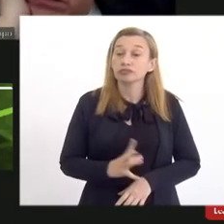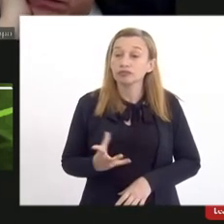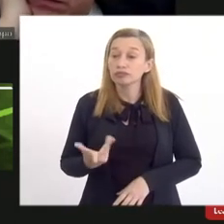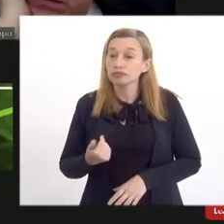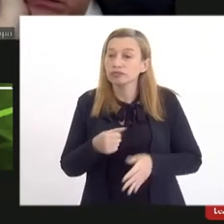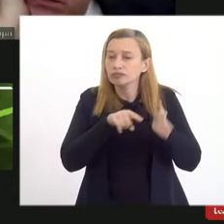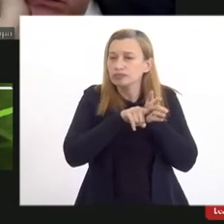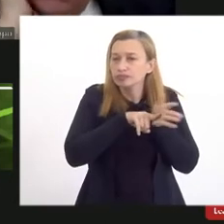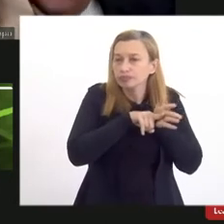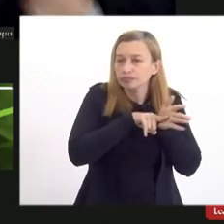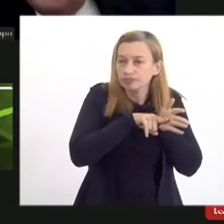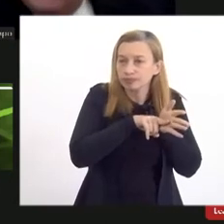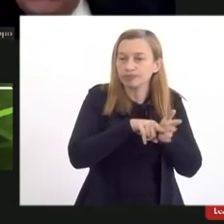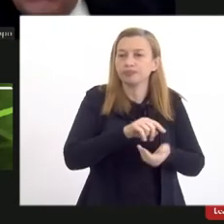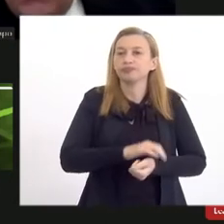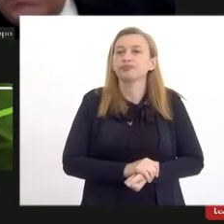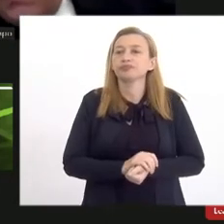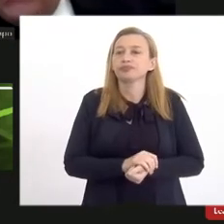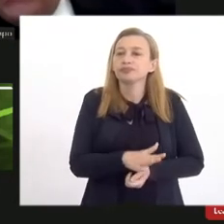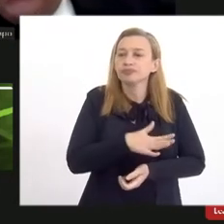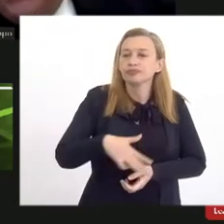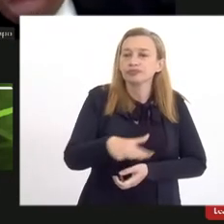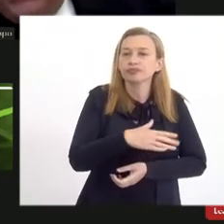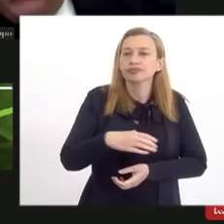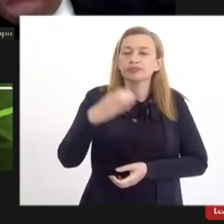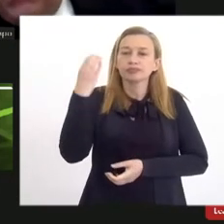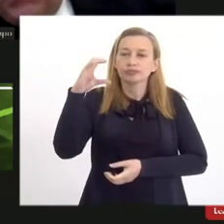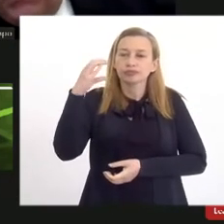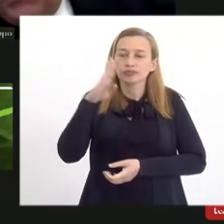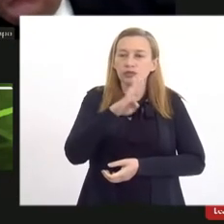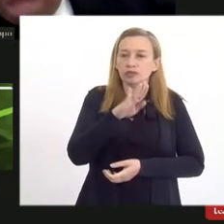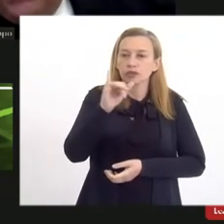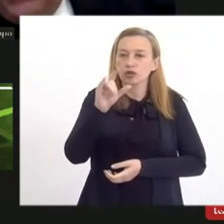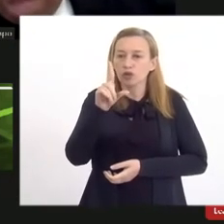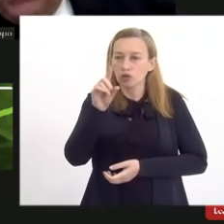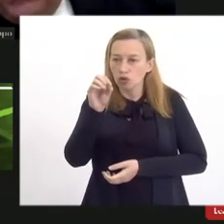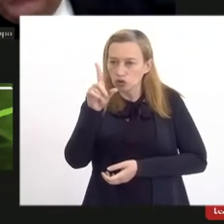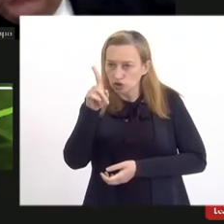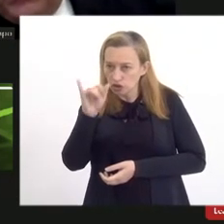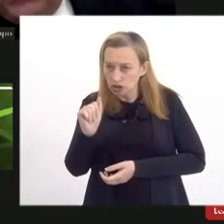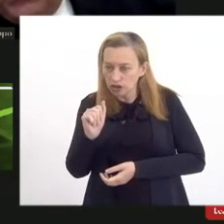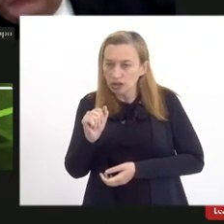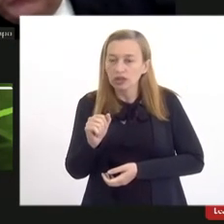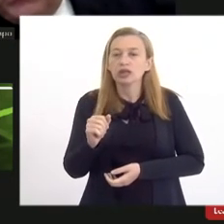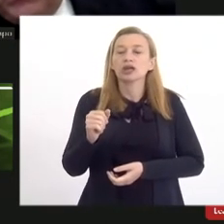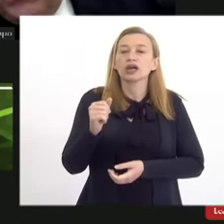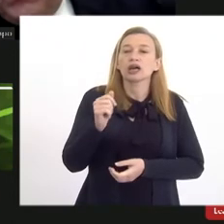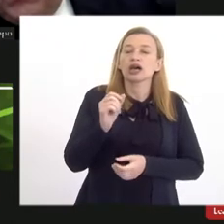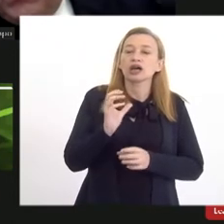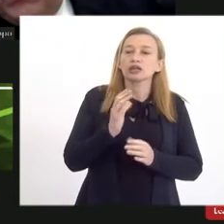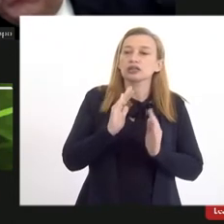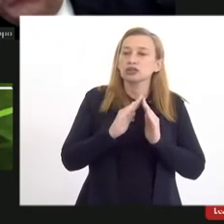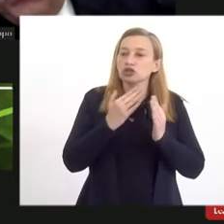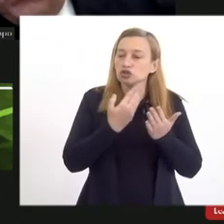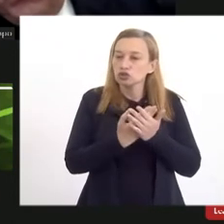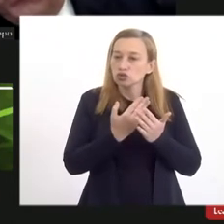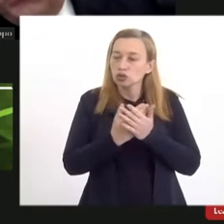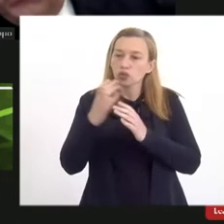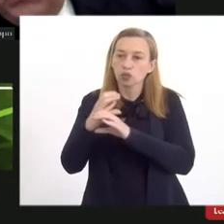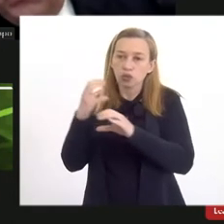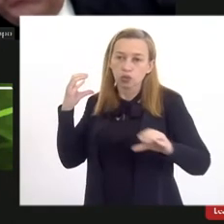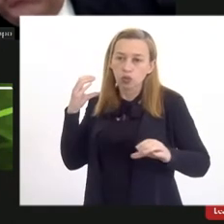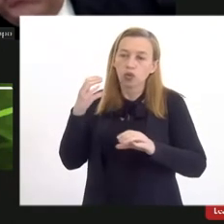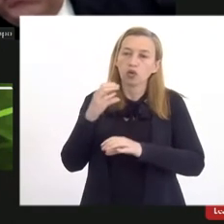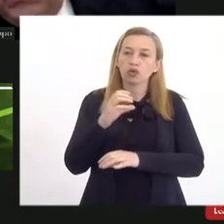pesquisas no campo das ciências biológicas as escolas de engenharias a construção